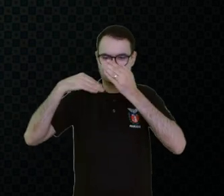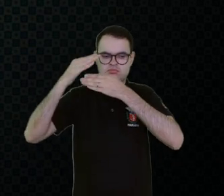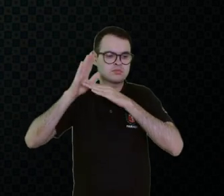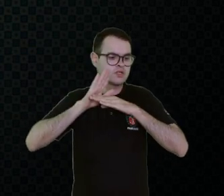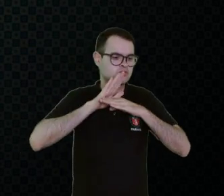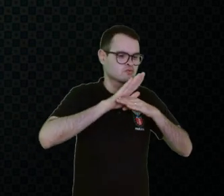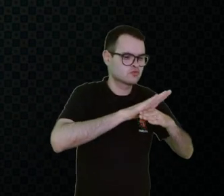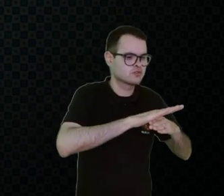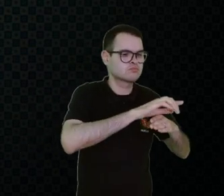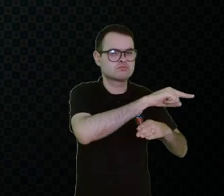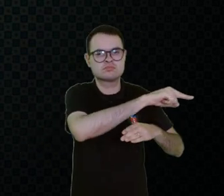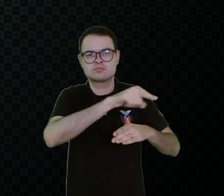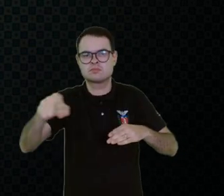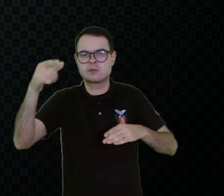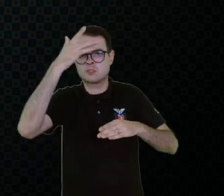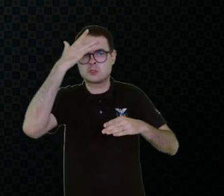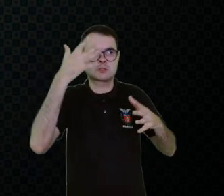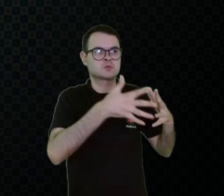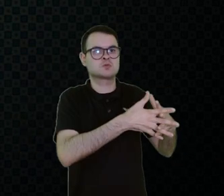complexa de comunicação.